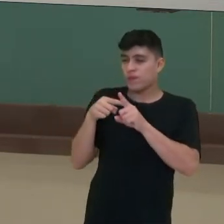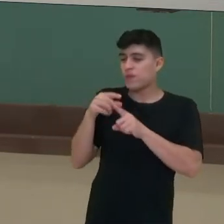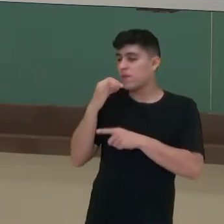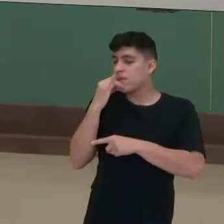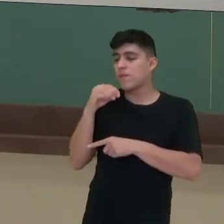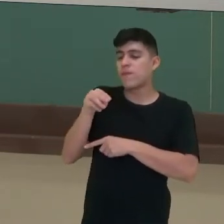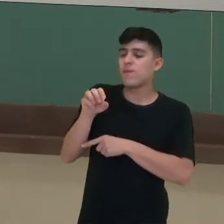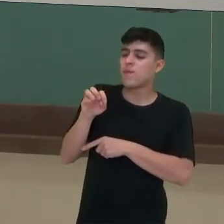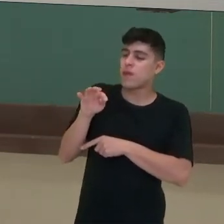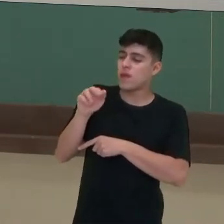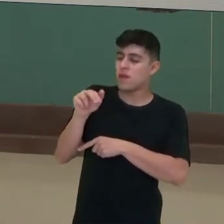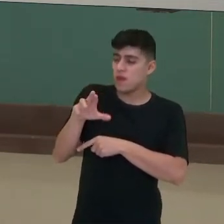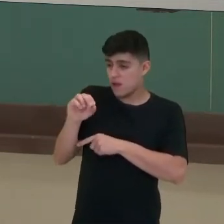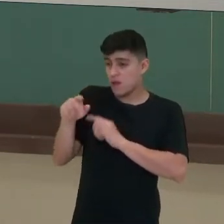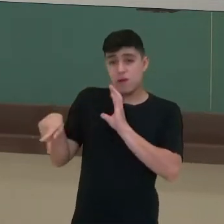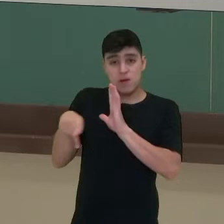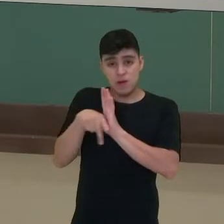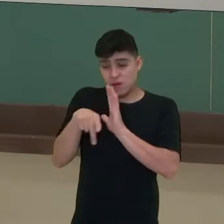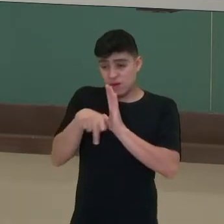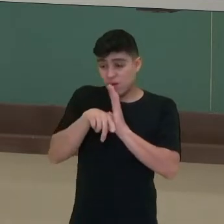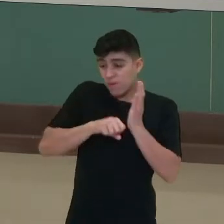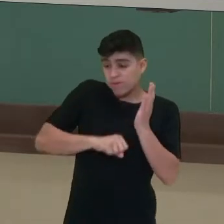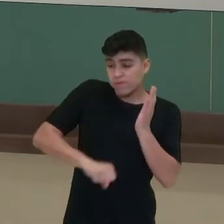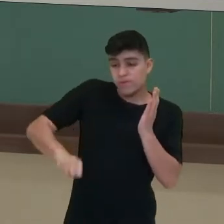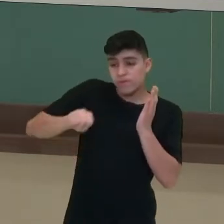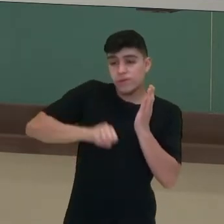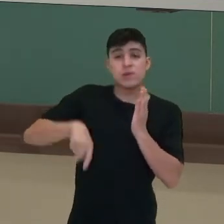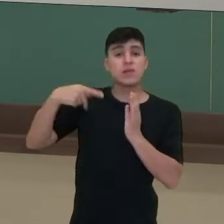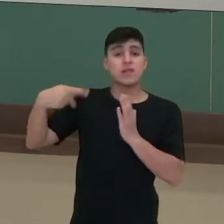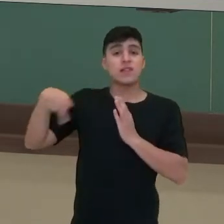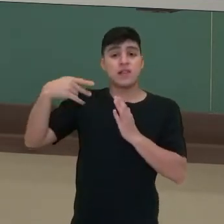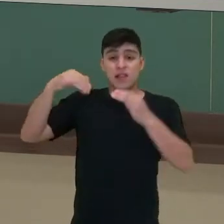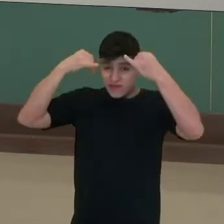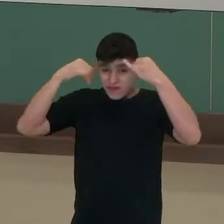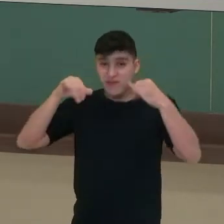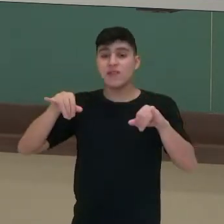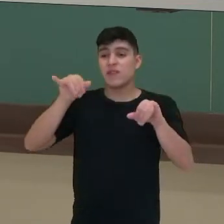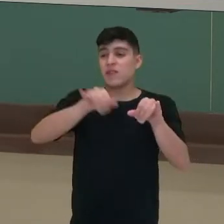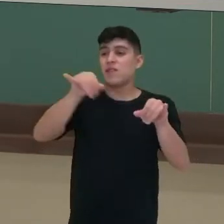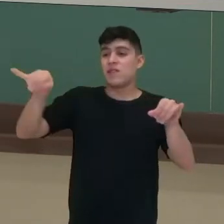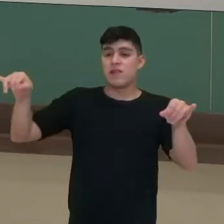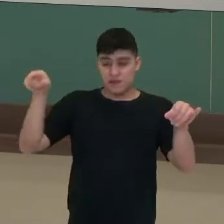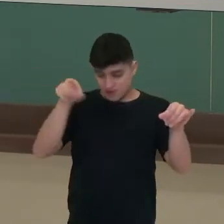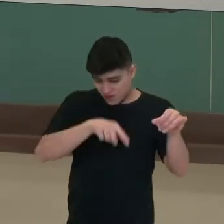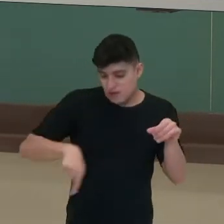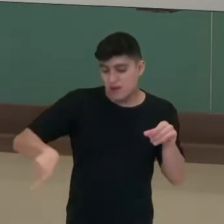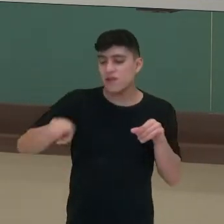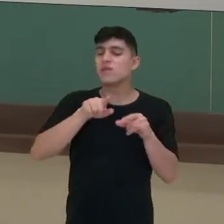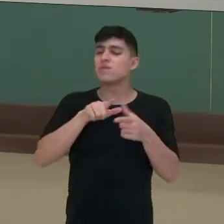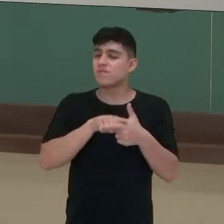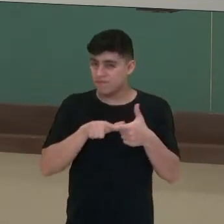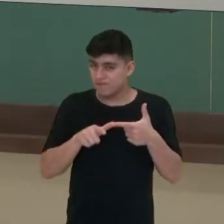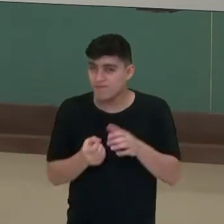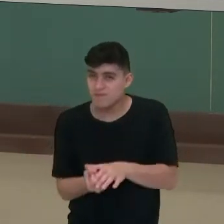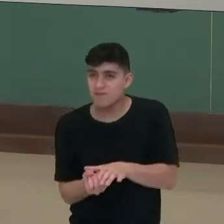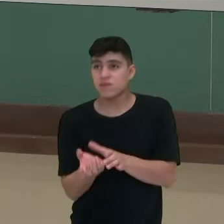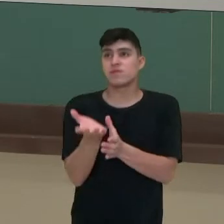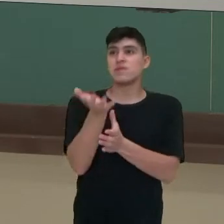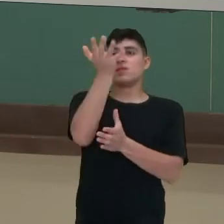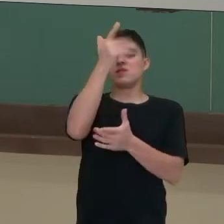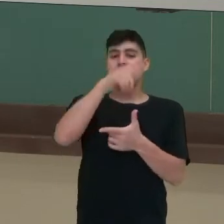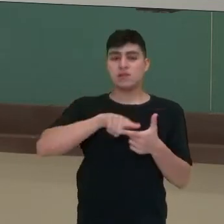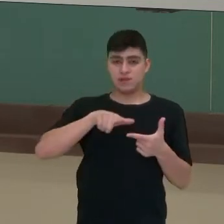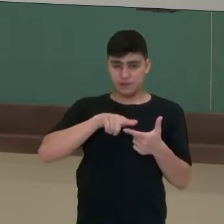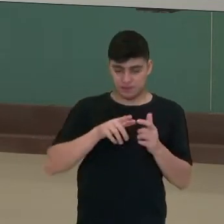metano que vem da flatulência do gado. E além disso, nós